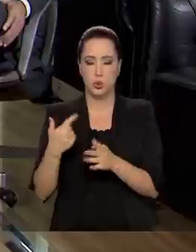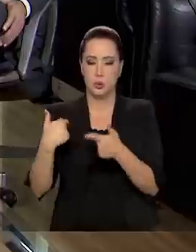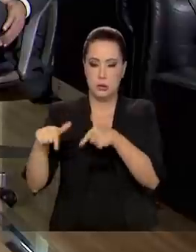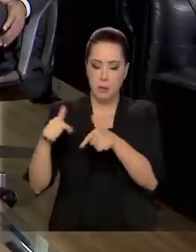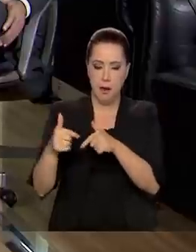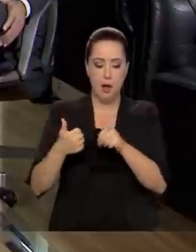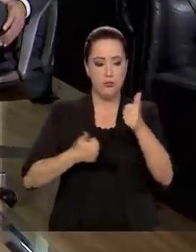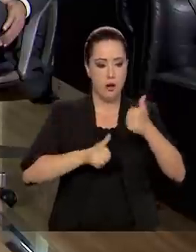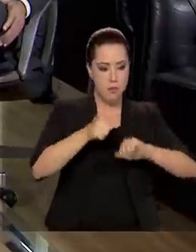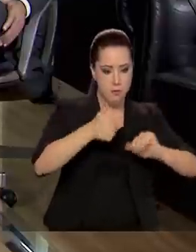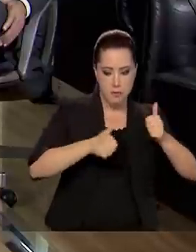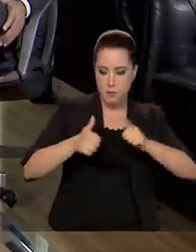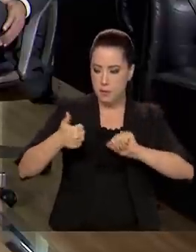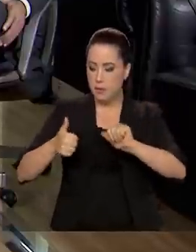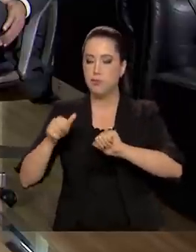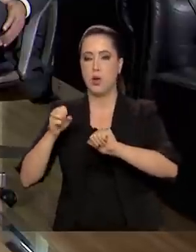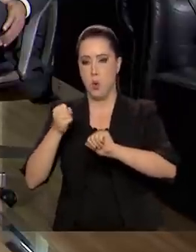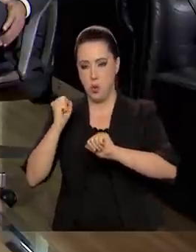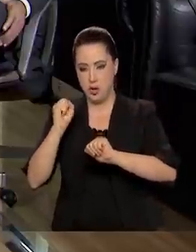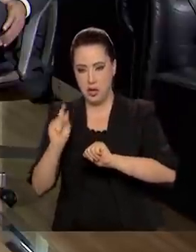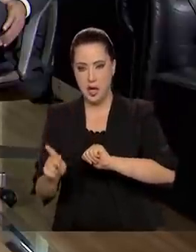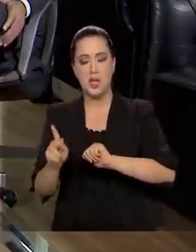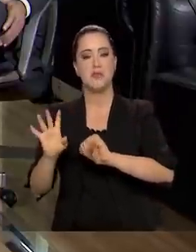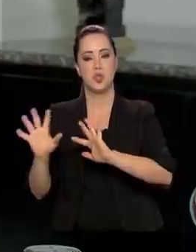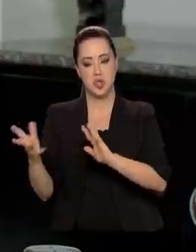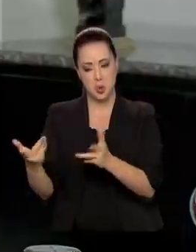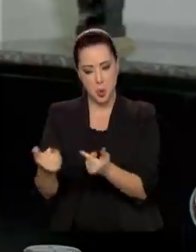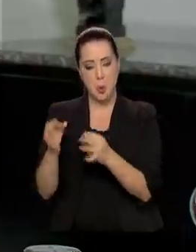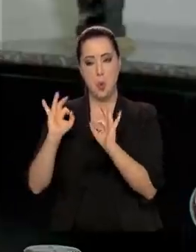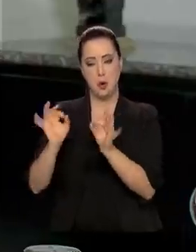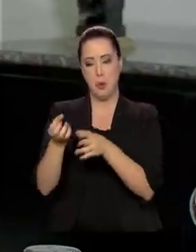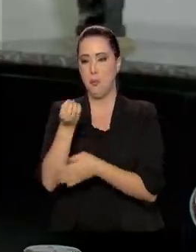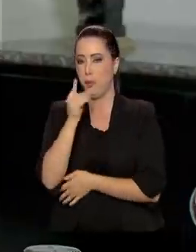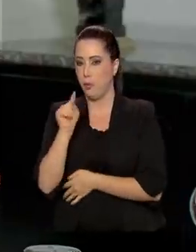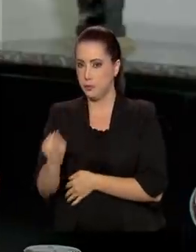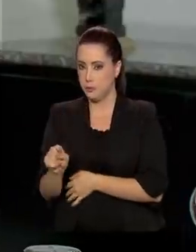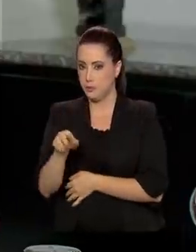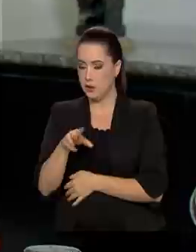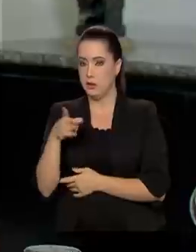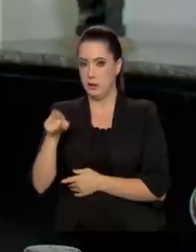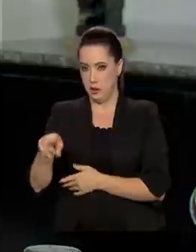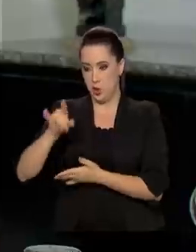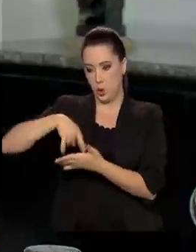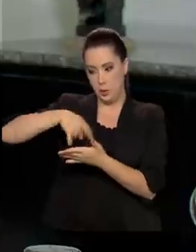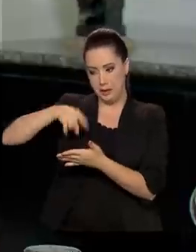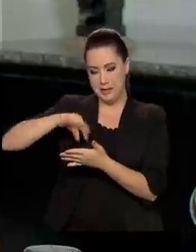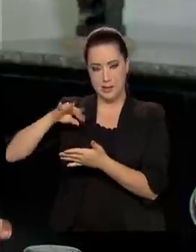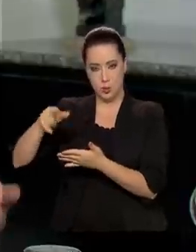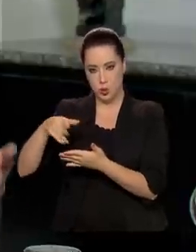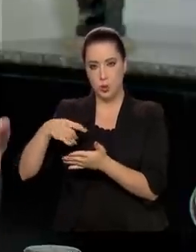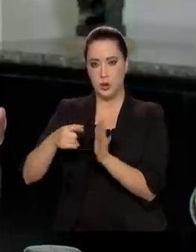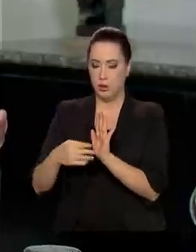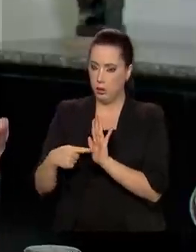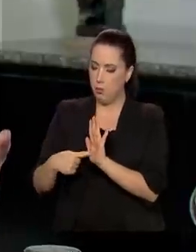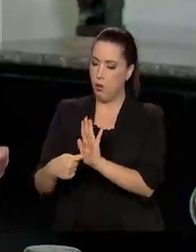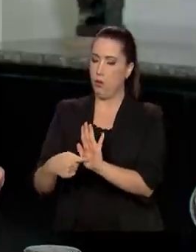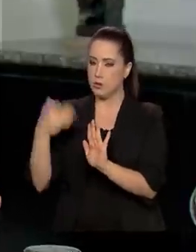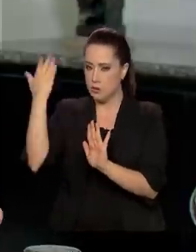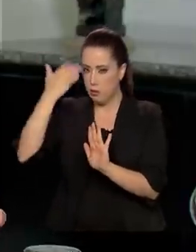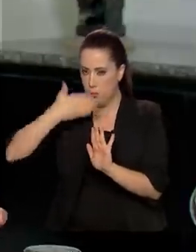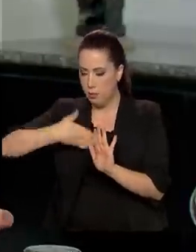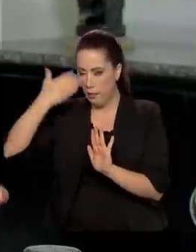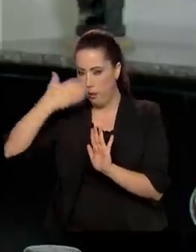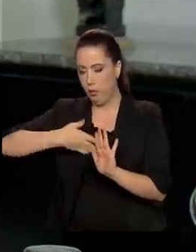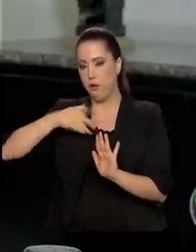e segura, e o laboratório está comprovando isso, ela vai pegar essa documentação toda, o laboratório vai pegar toda a